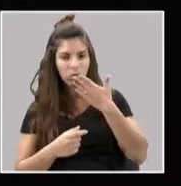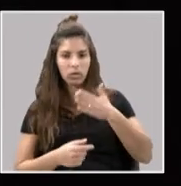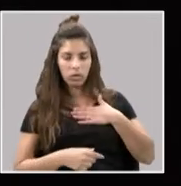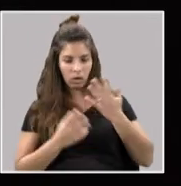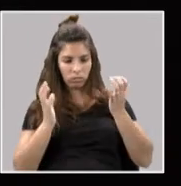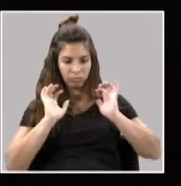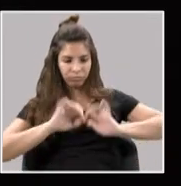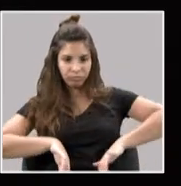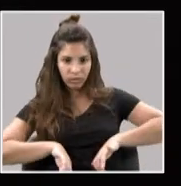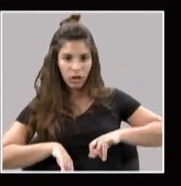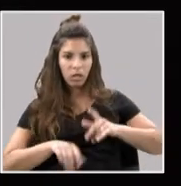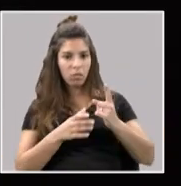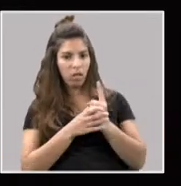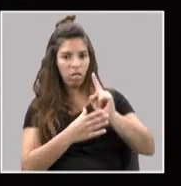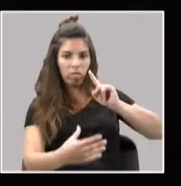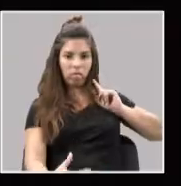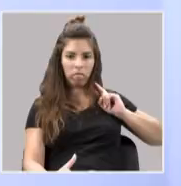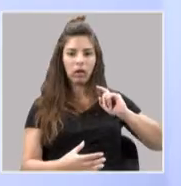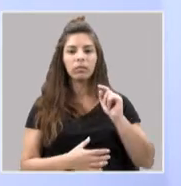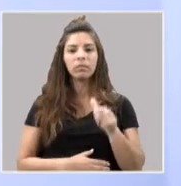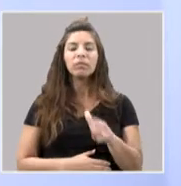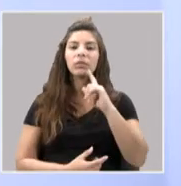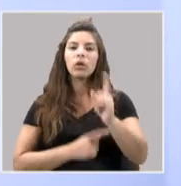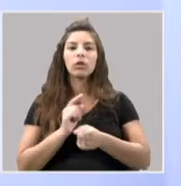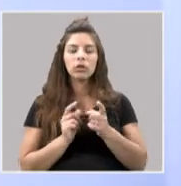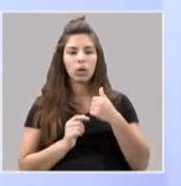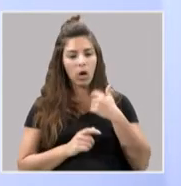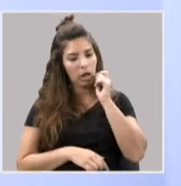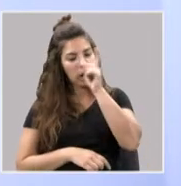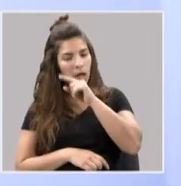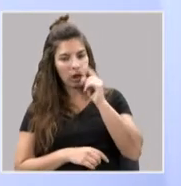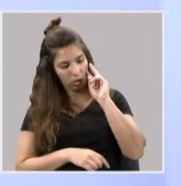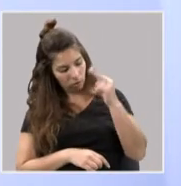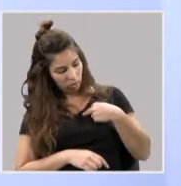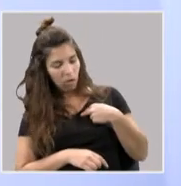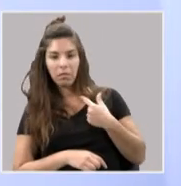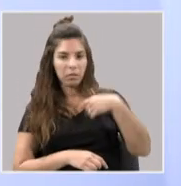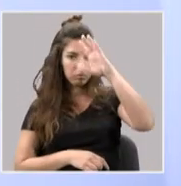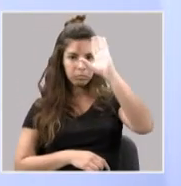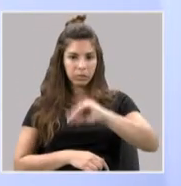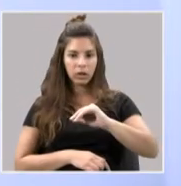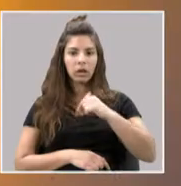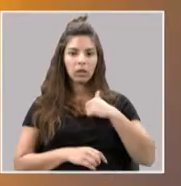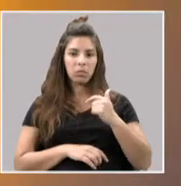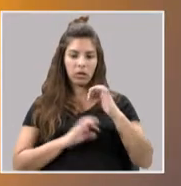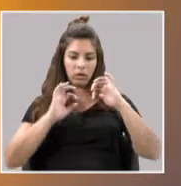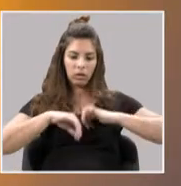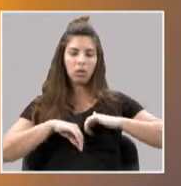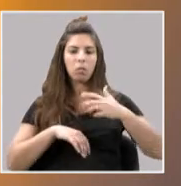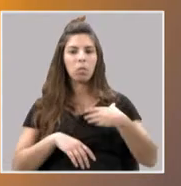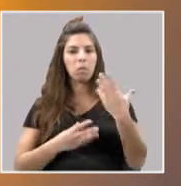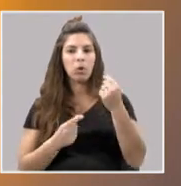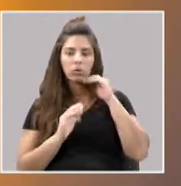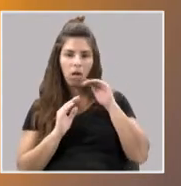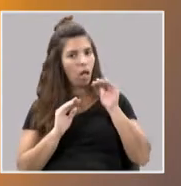que te destrói ao nível social, ao teu nível psíquico. Tu deixas de ser quem és em poucos dias, claro que tem que haver um background emocional, tu